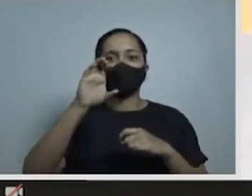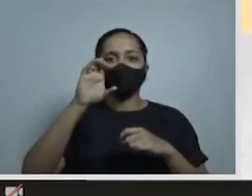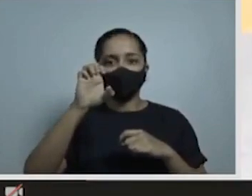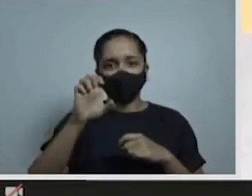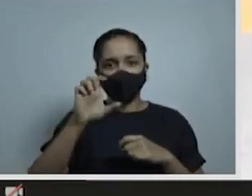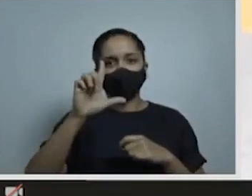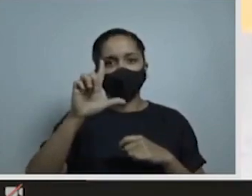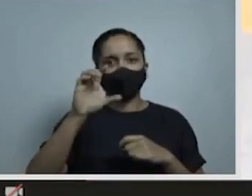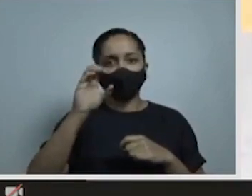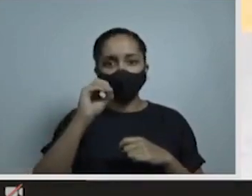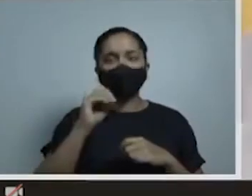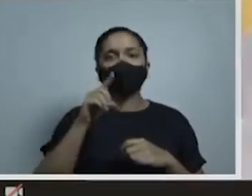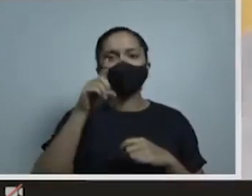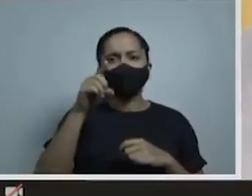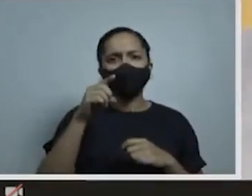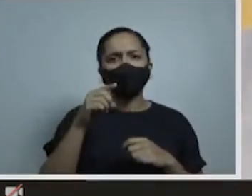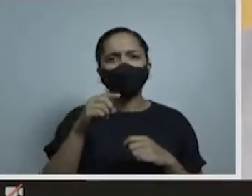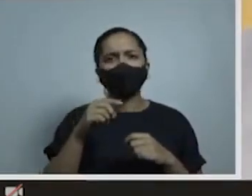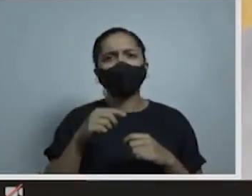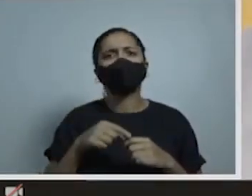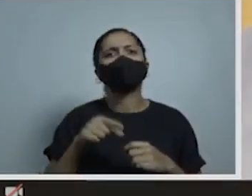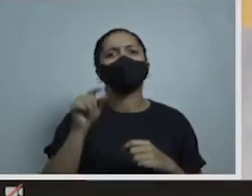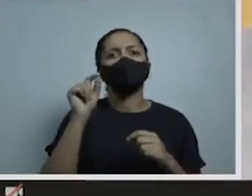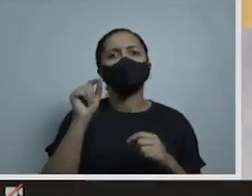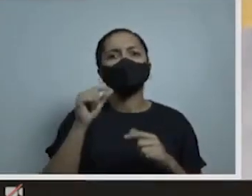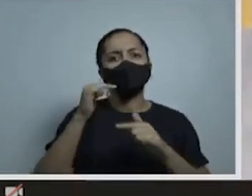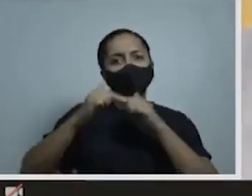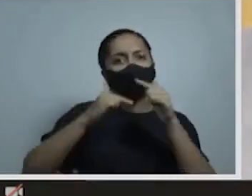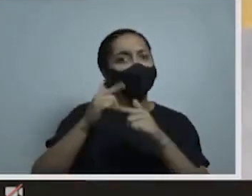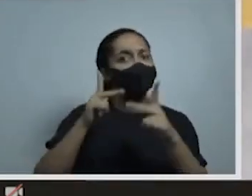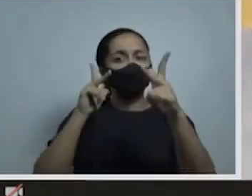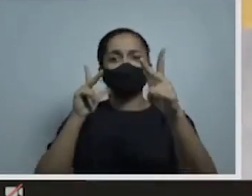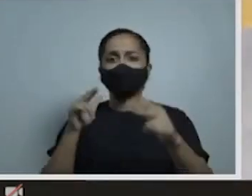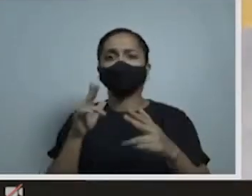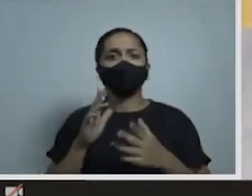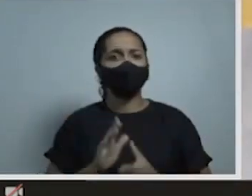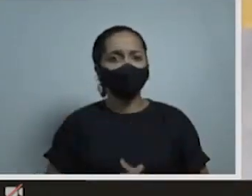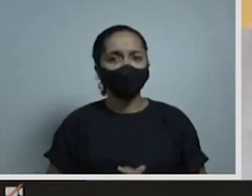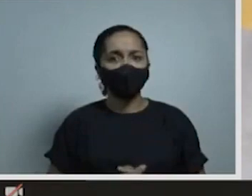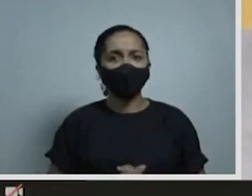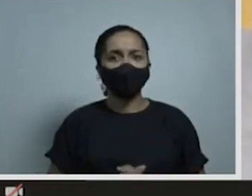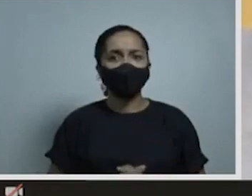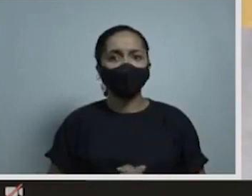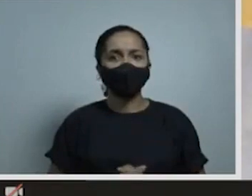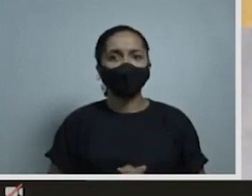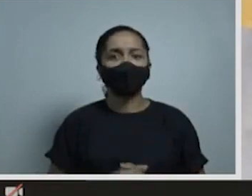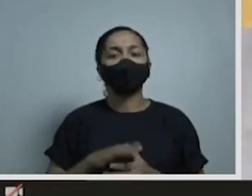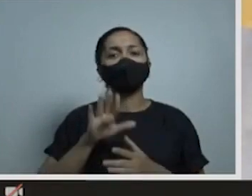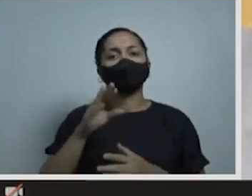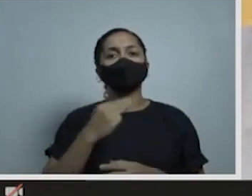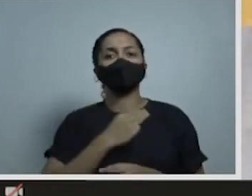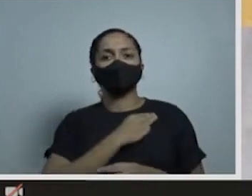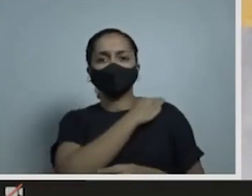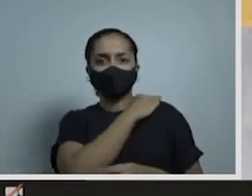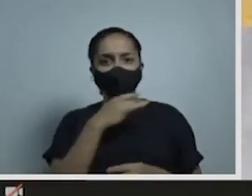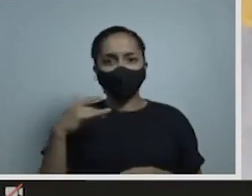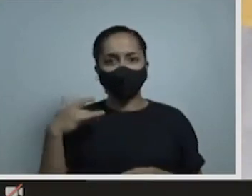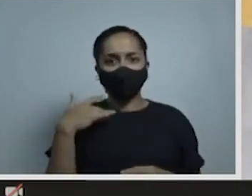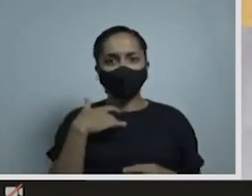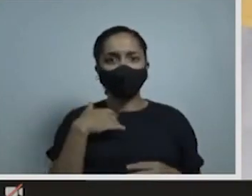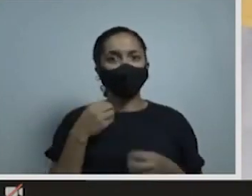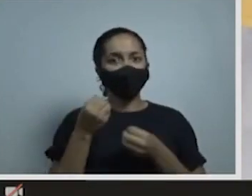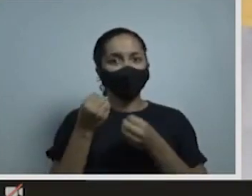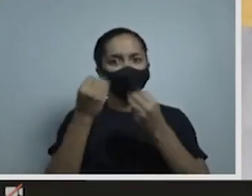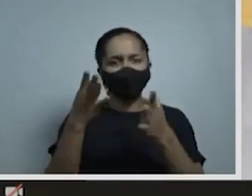só que tem um pequeno detalhe. Eu vou entregar para ele um ministério estruturado, organizado, funcionando e com tudo